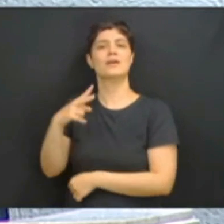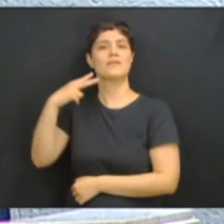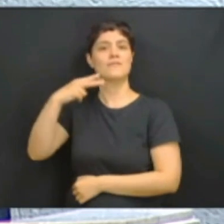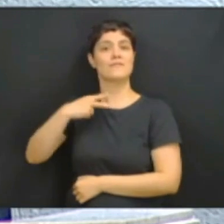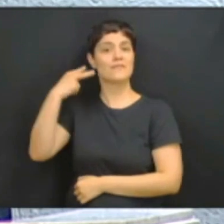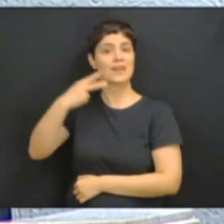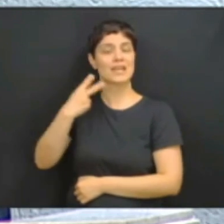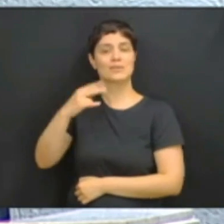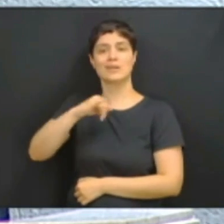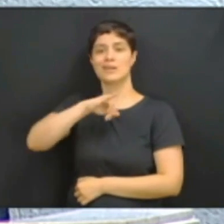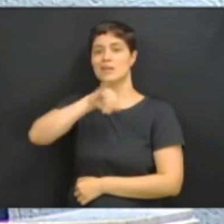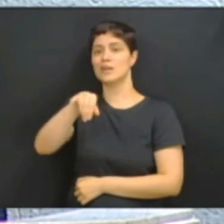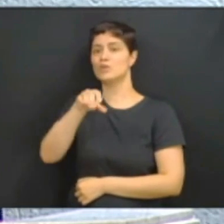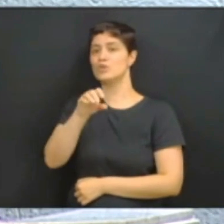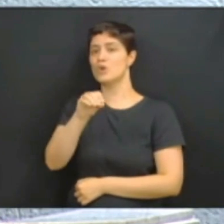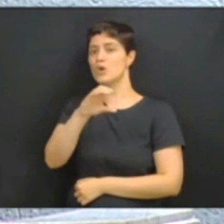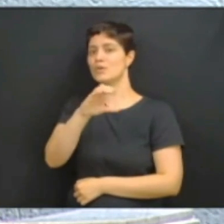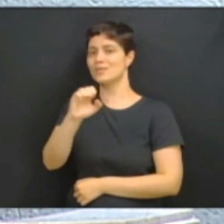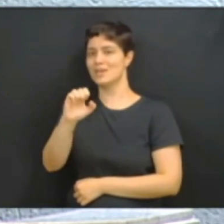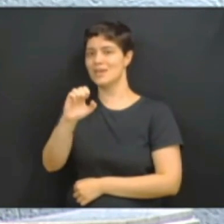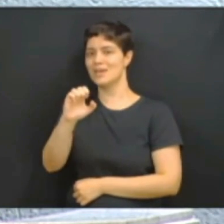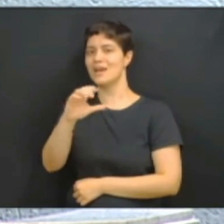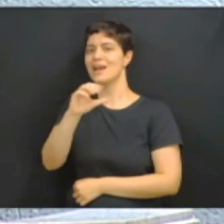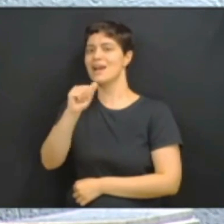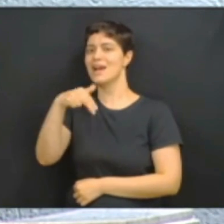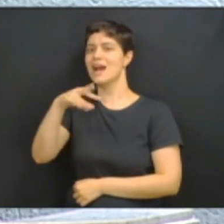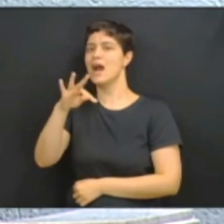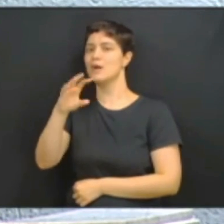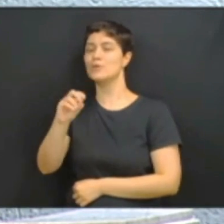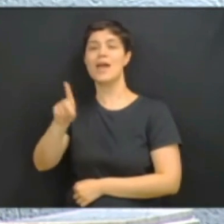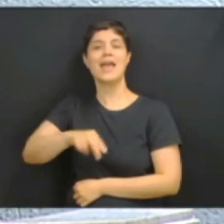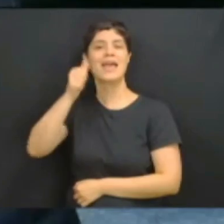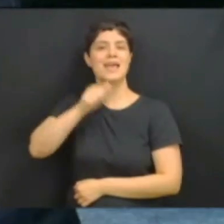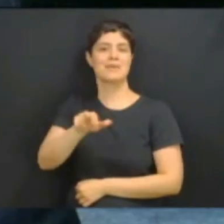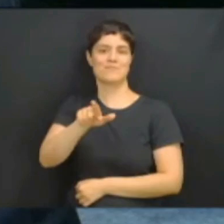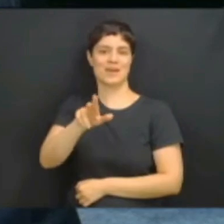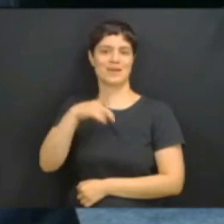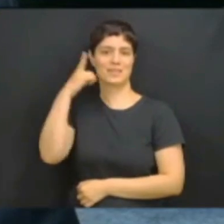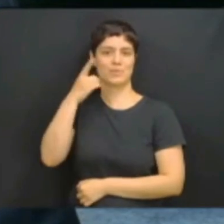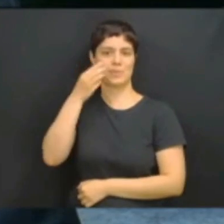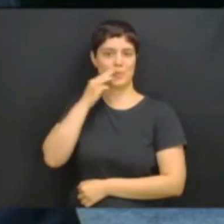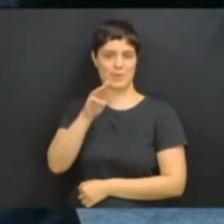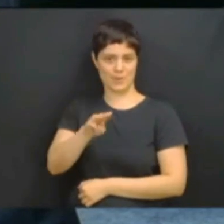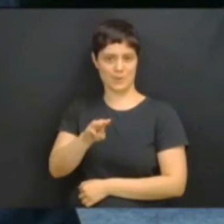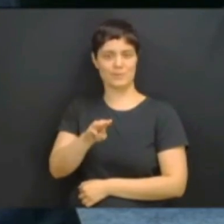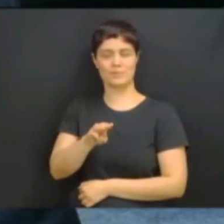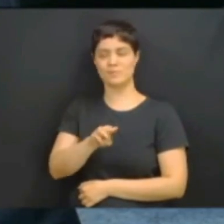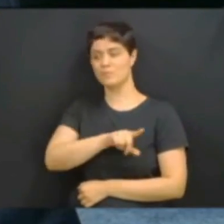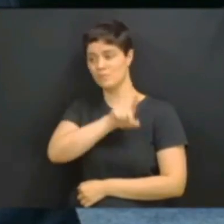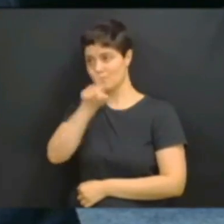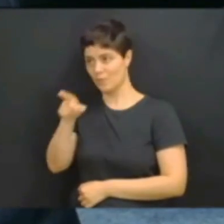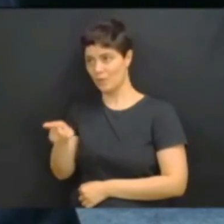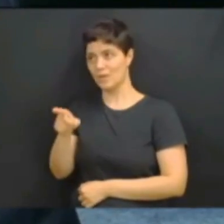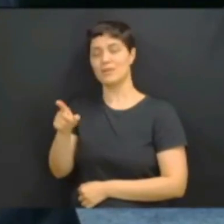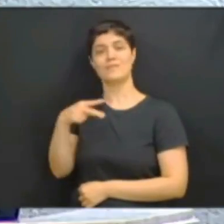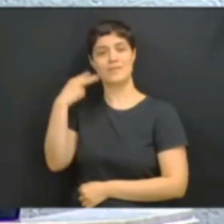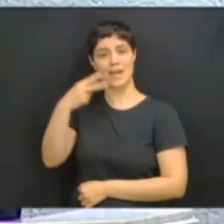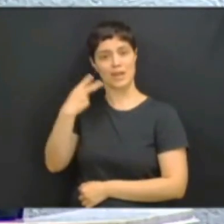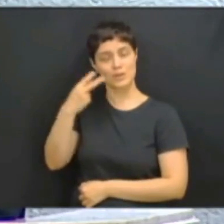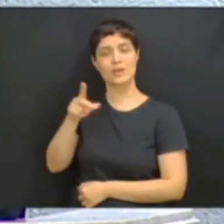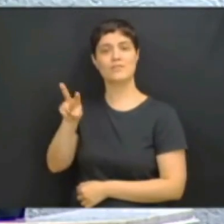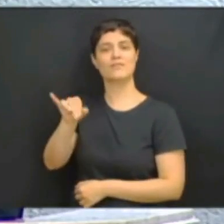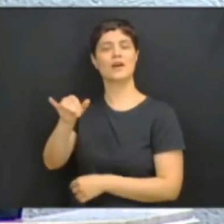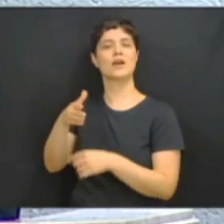Jocicanto, irmã da deputada Mabel Canto, e que terá a missão de comandar o partido